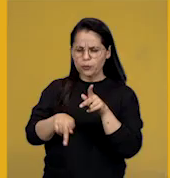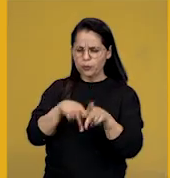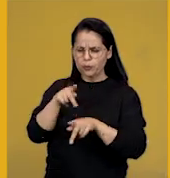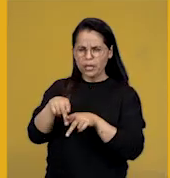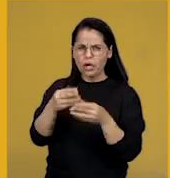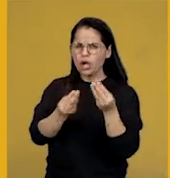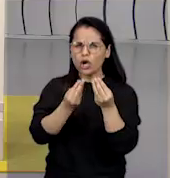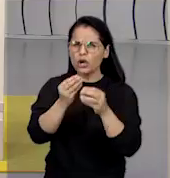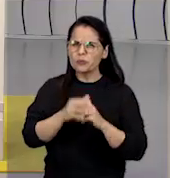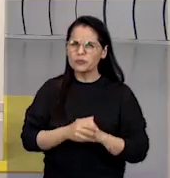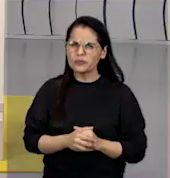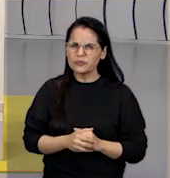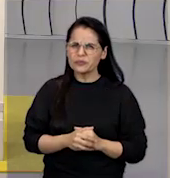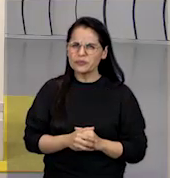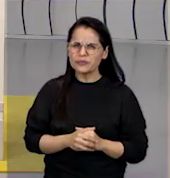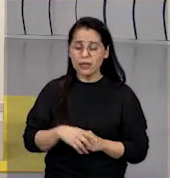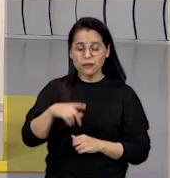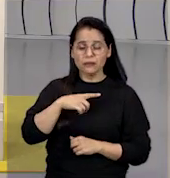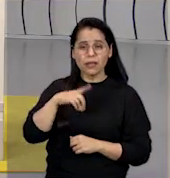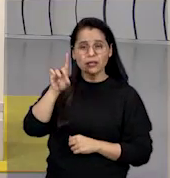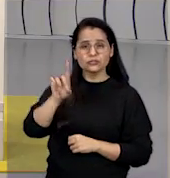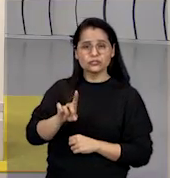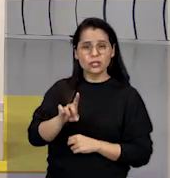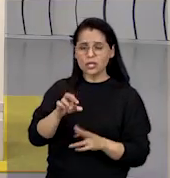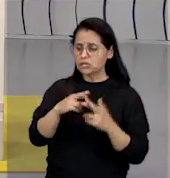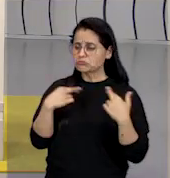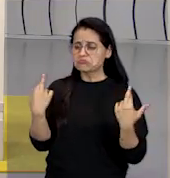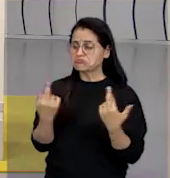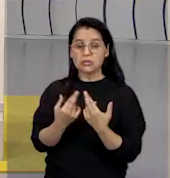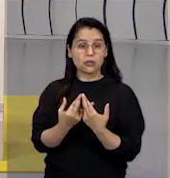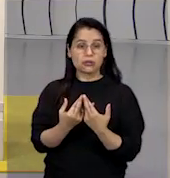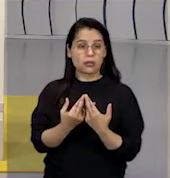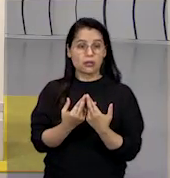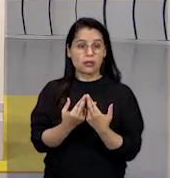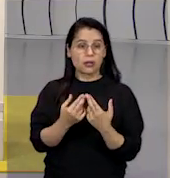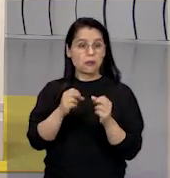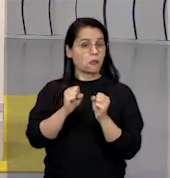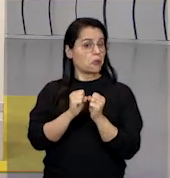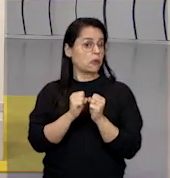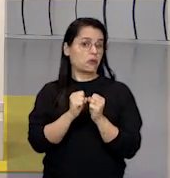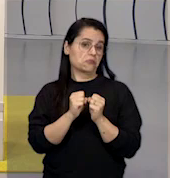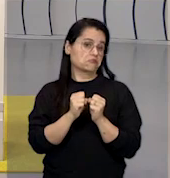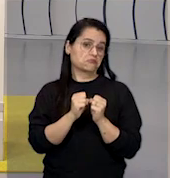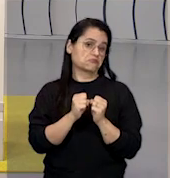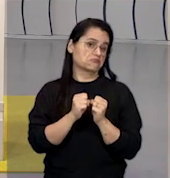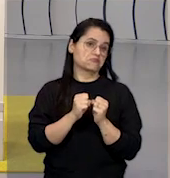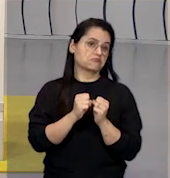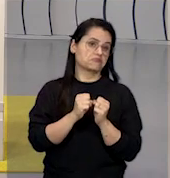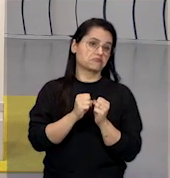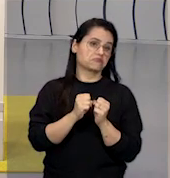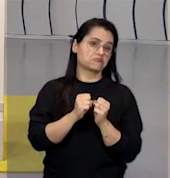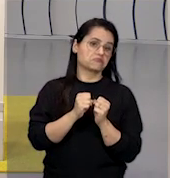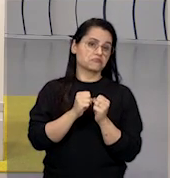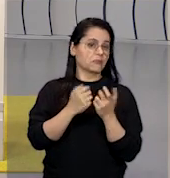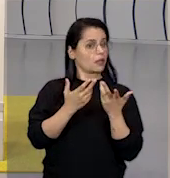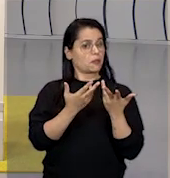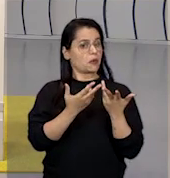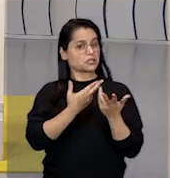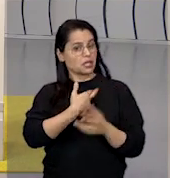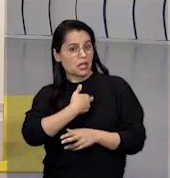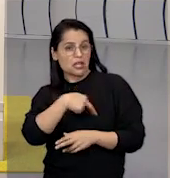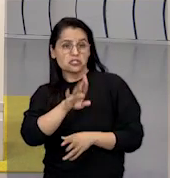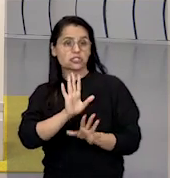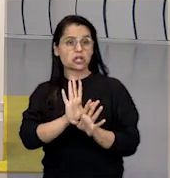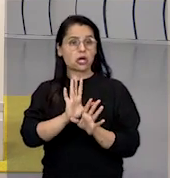publicamente? A gente tem o direito de se reunir, que seja para um encontro religioso,